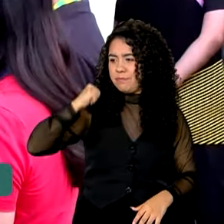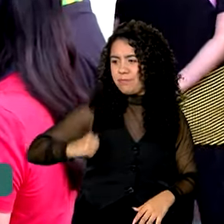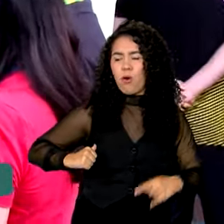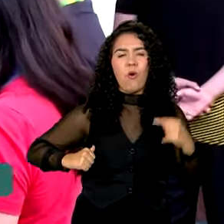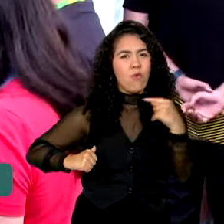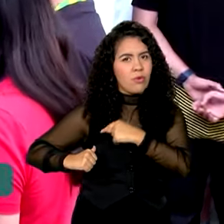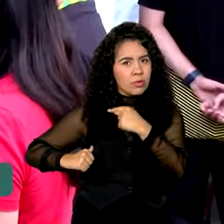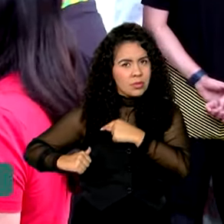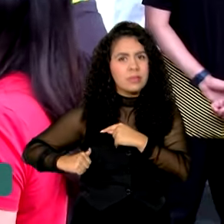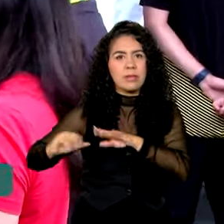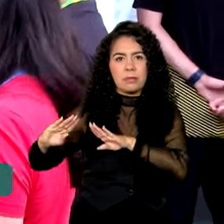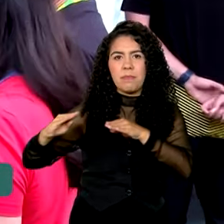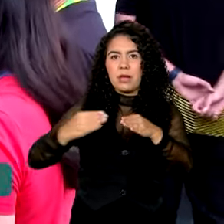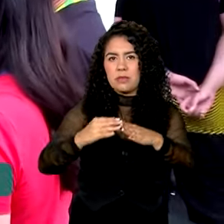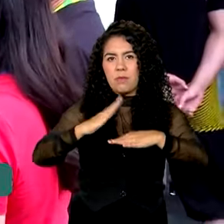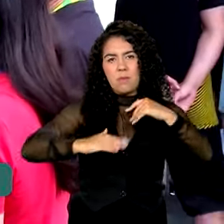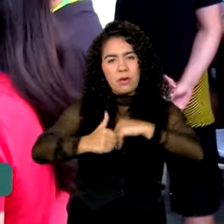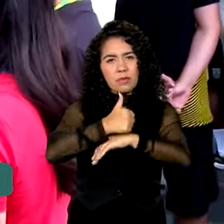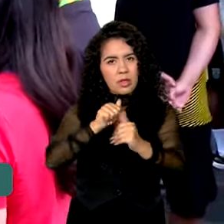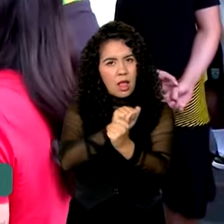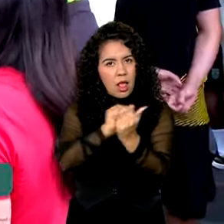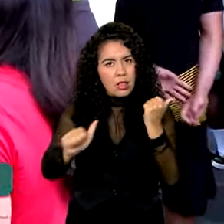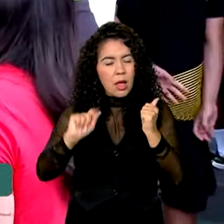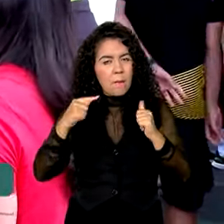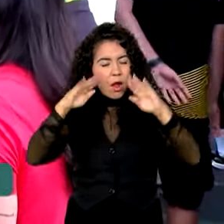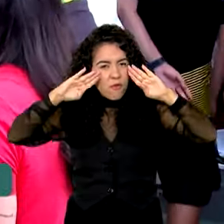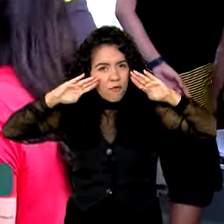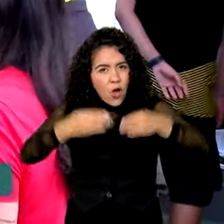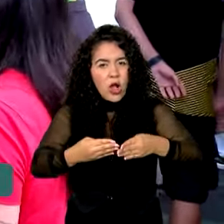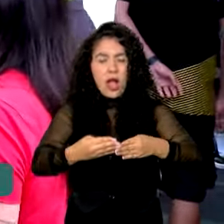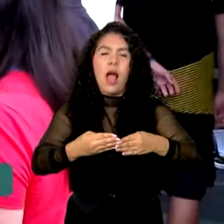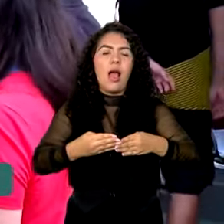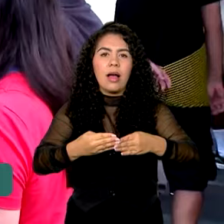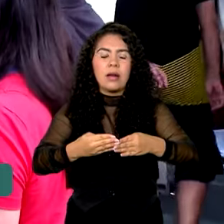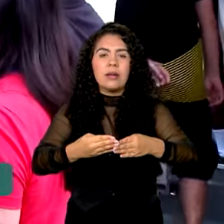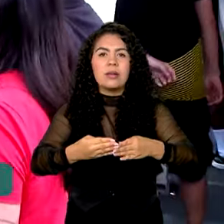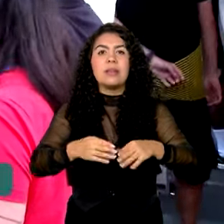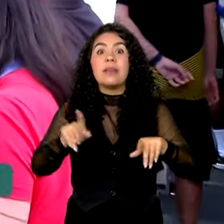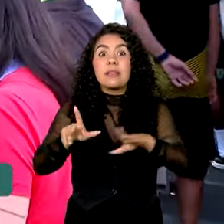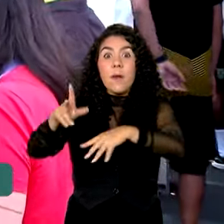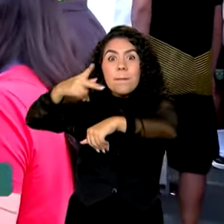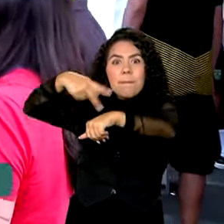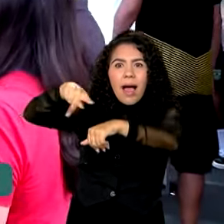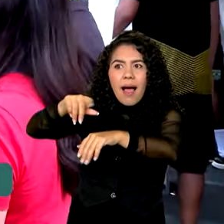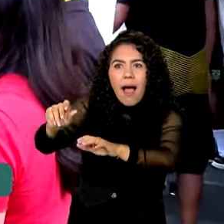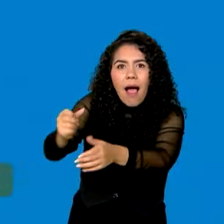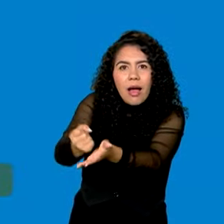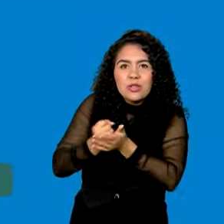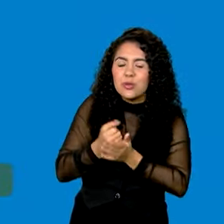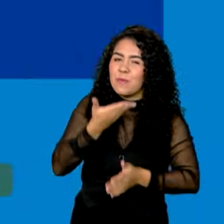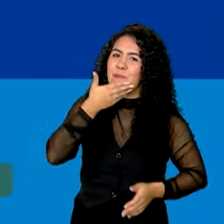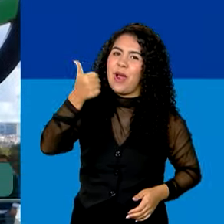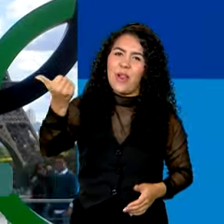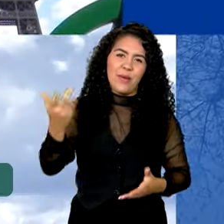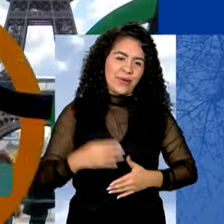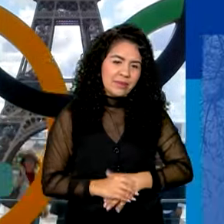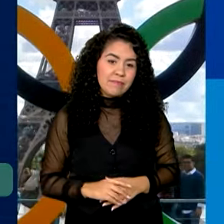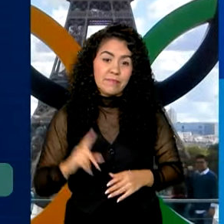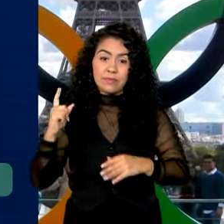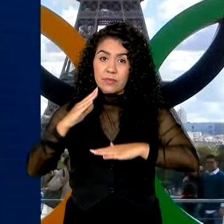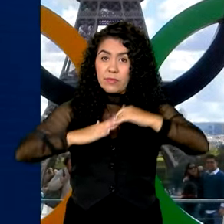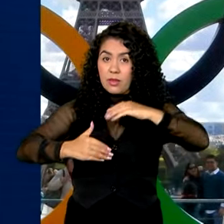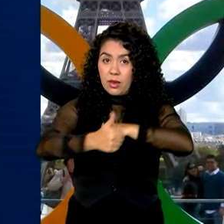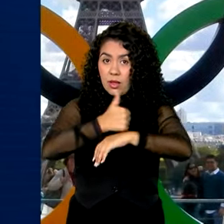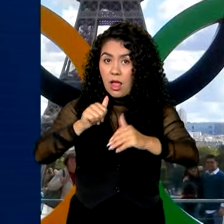exclusivamente no esporte. Isso é muito importante, ter alguém ajudando. E quando é um país ajudando, é melhor ainda, né? Dos atletas